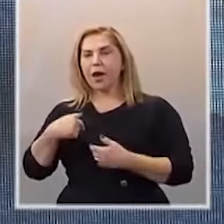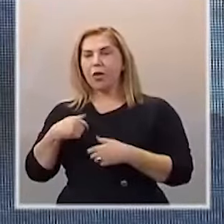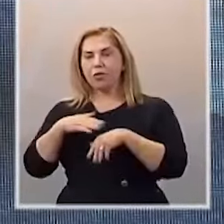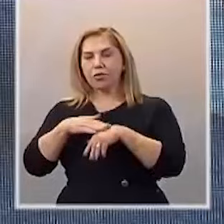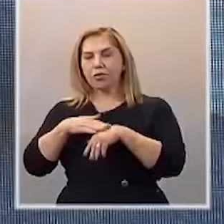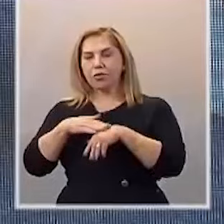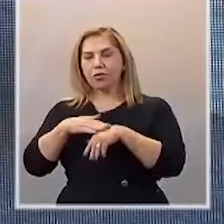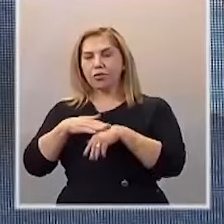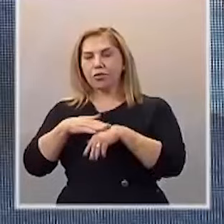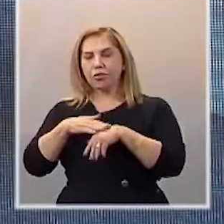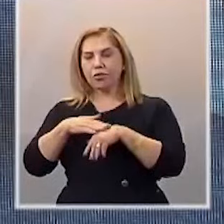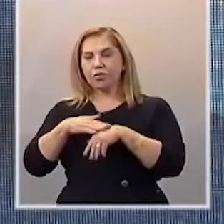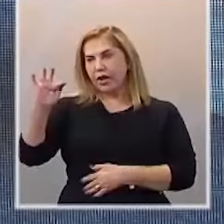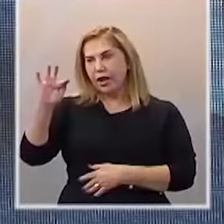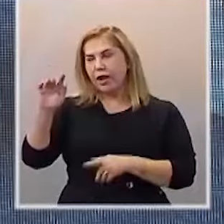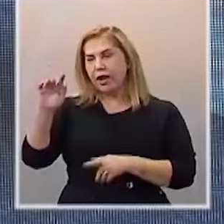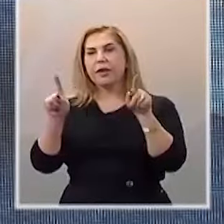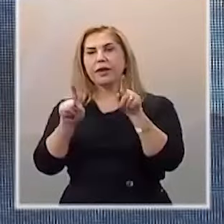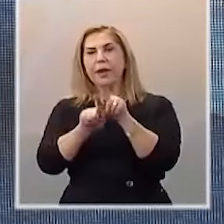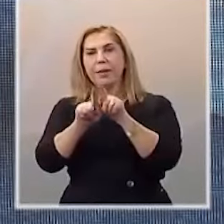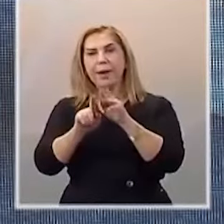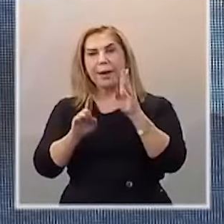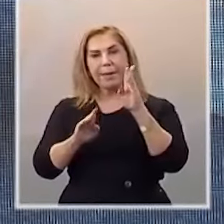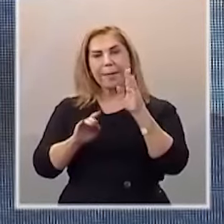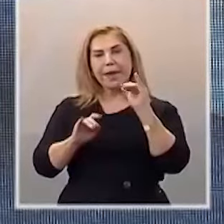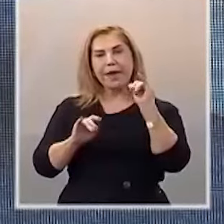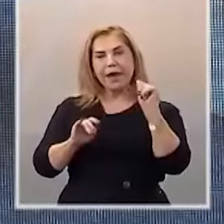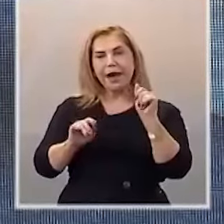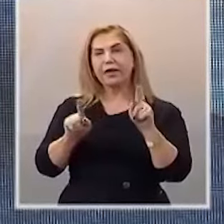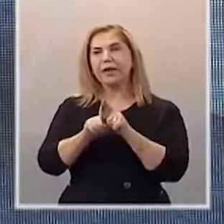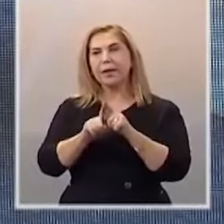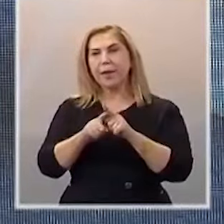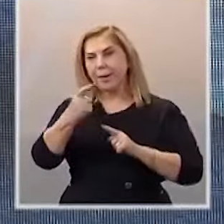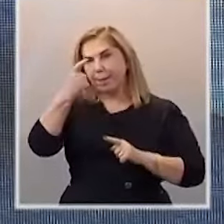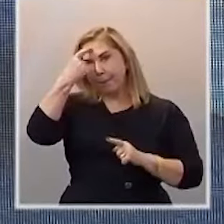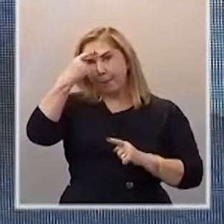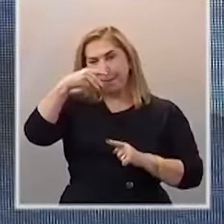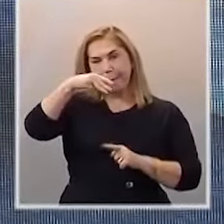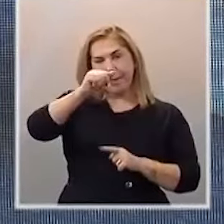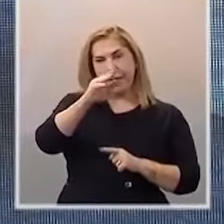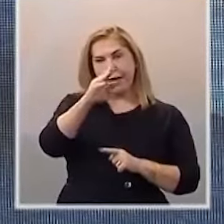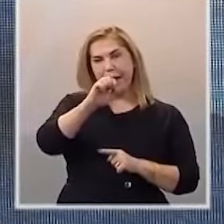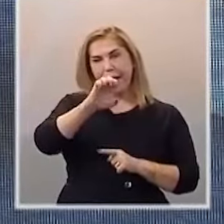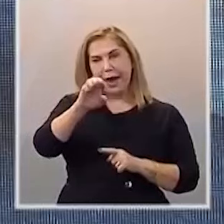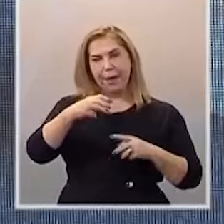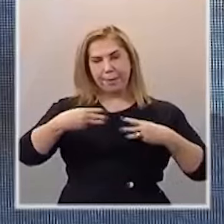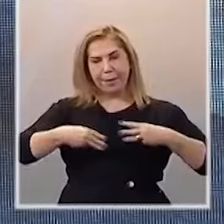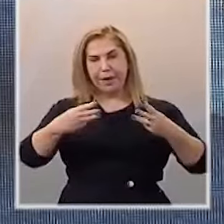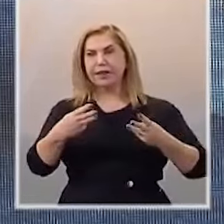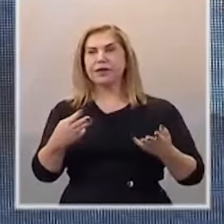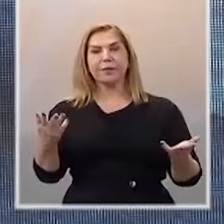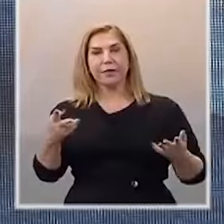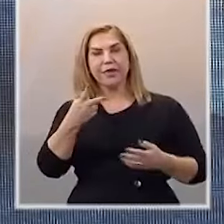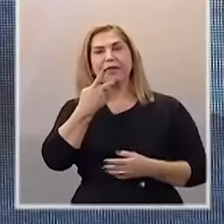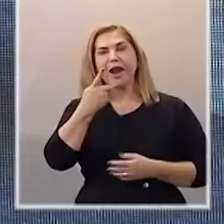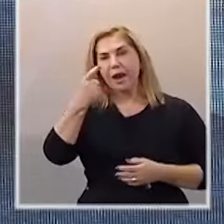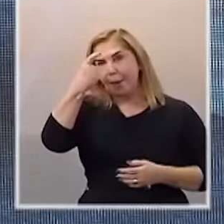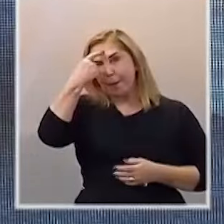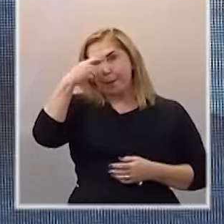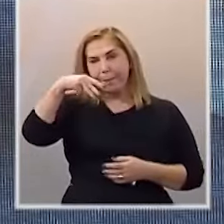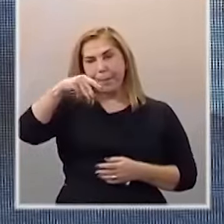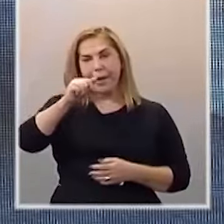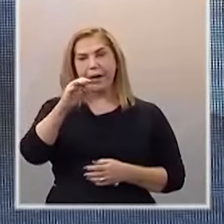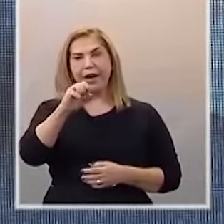federal quanto com a Bia Cirqueira e a Macaé, que eu parabenizo agora para ser ministra. Para eu falar em Macaé, tenho também um